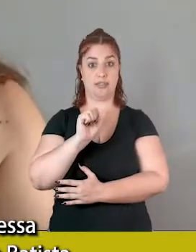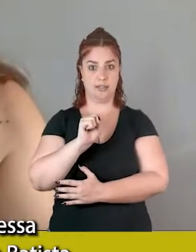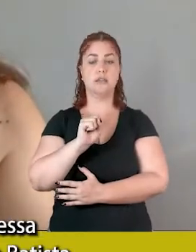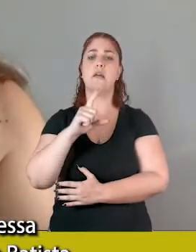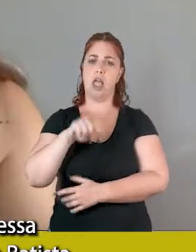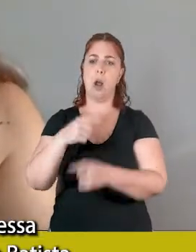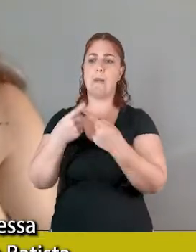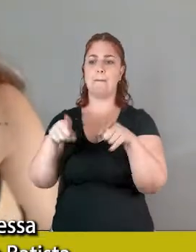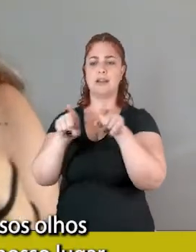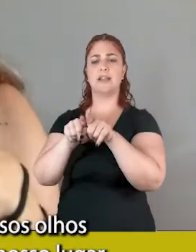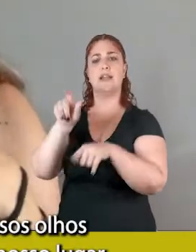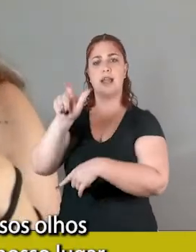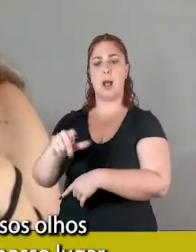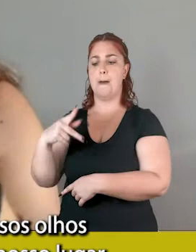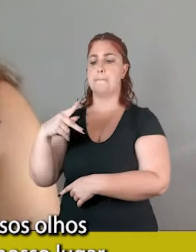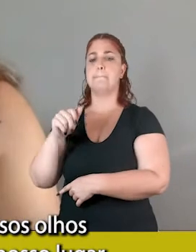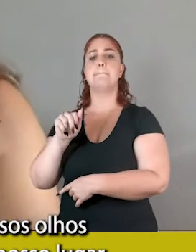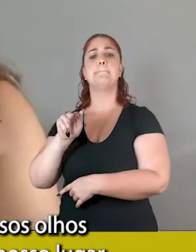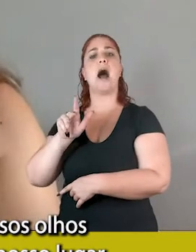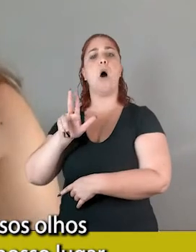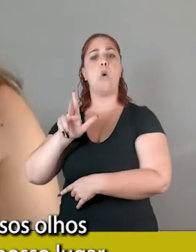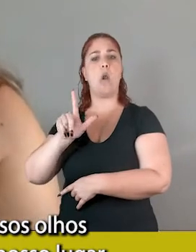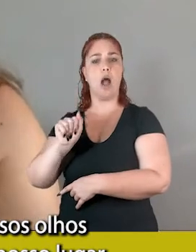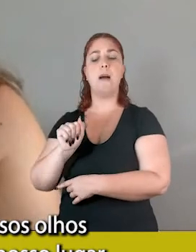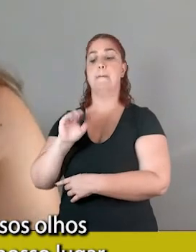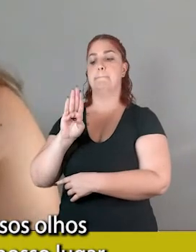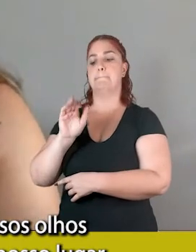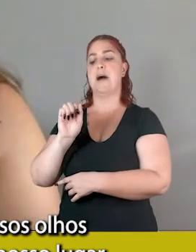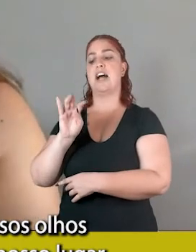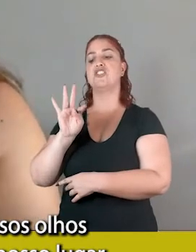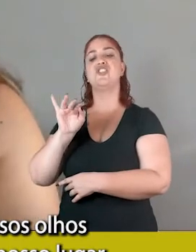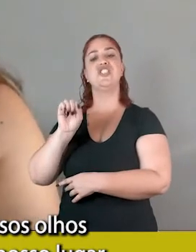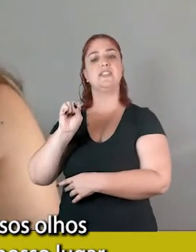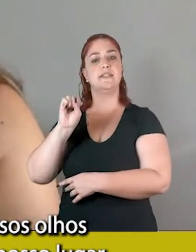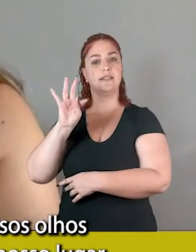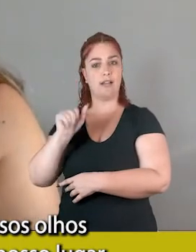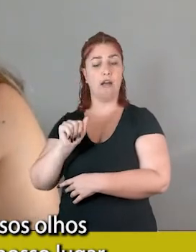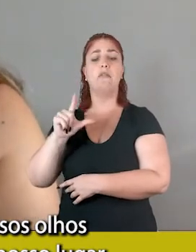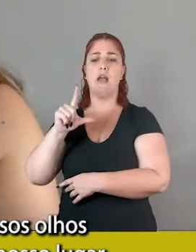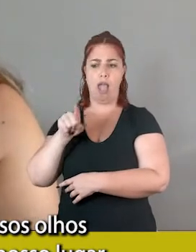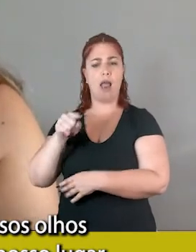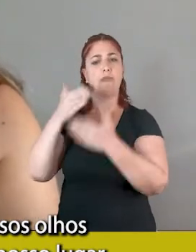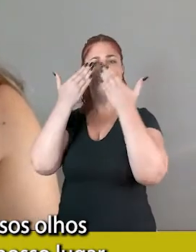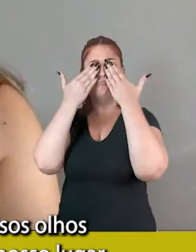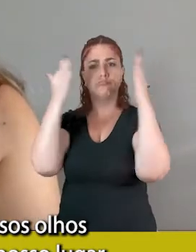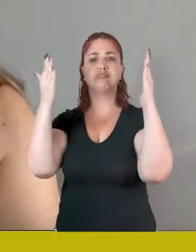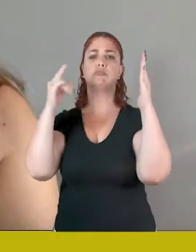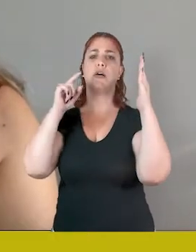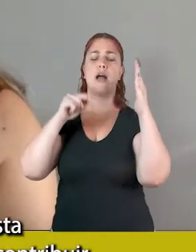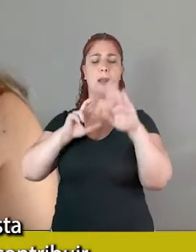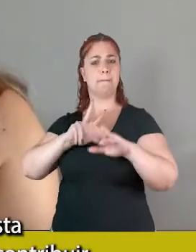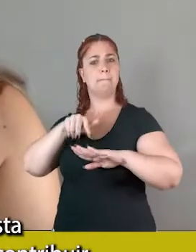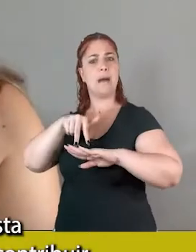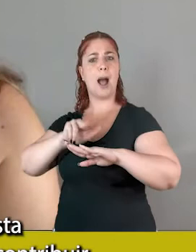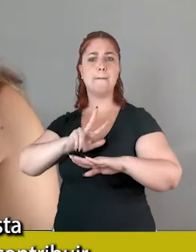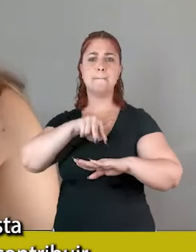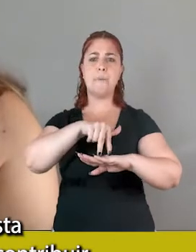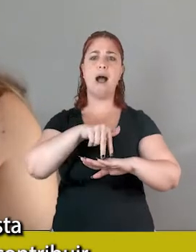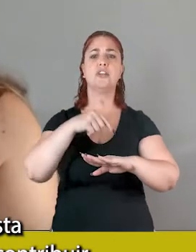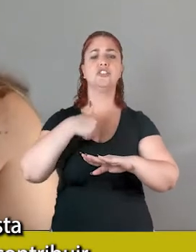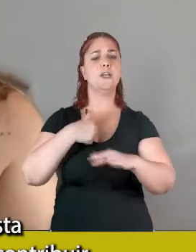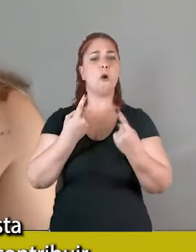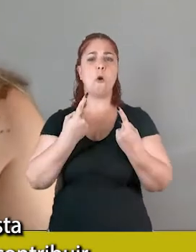parceria com a Paula Batista, ela abriu muito os nossos olhos, a gente tem buscado o nosso lugar de ser